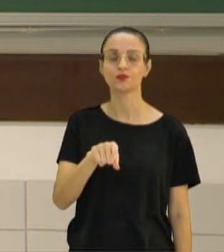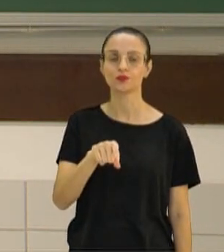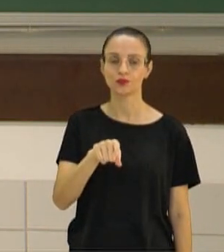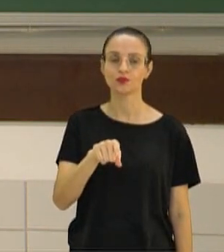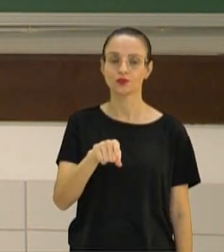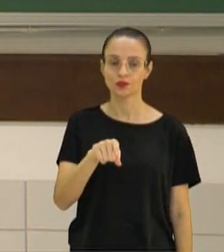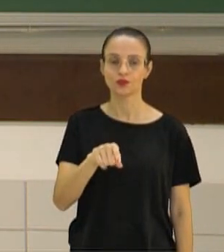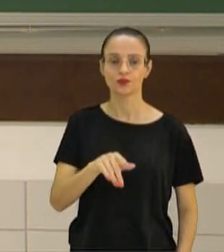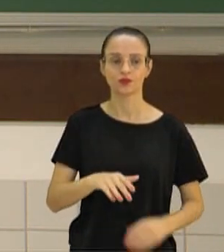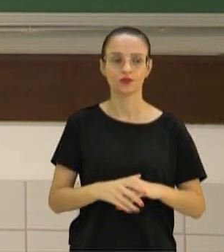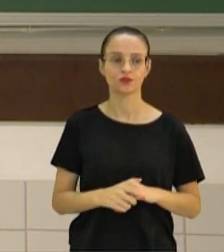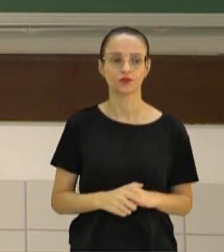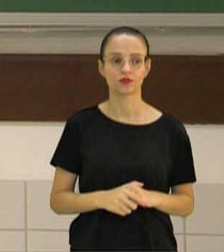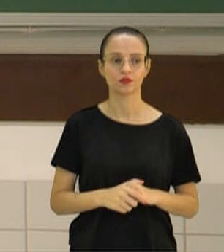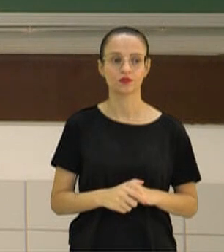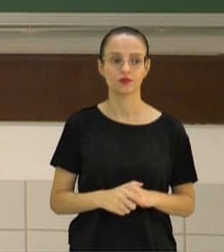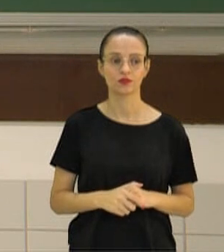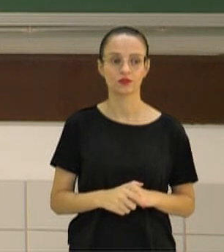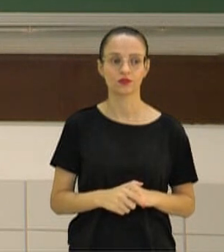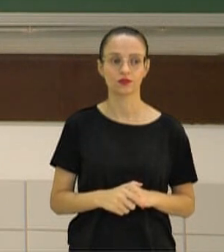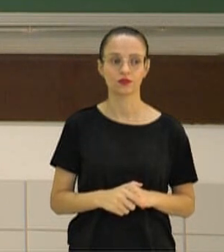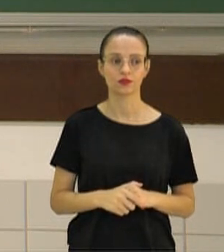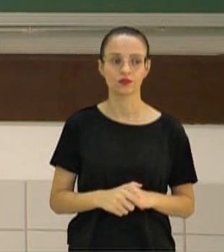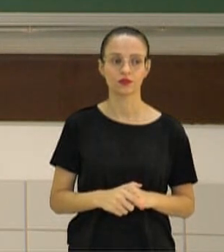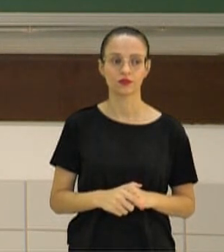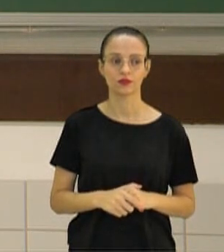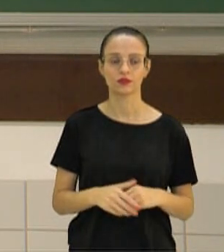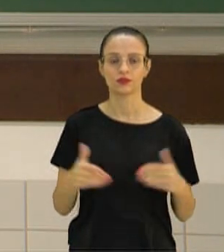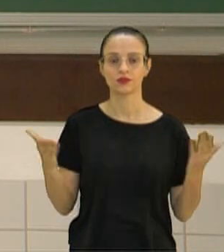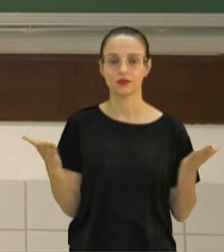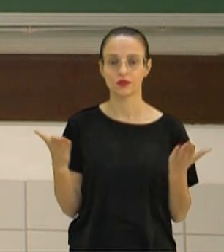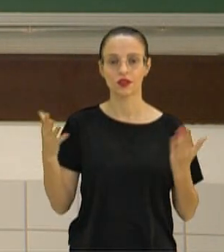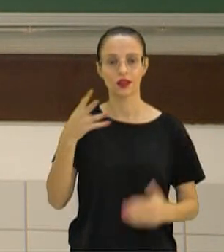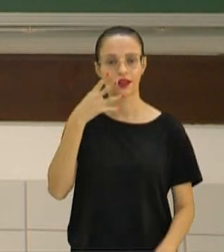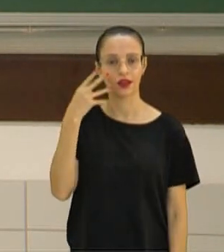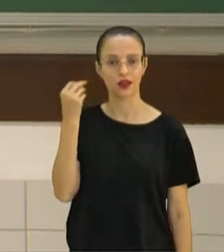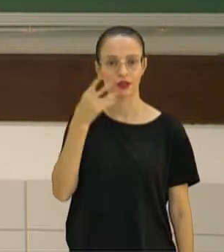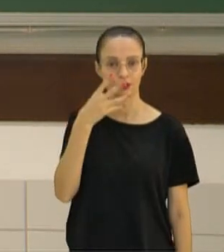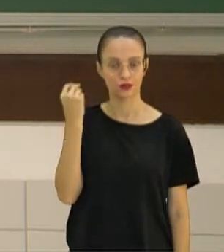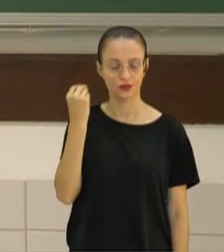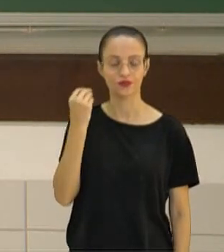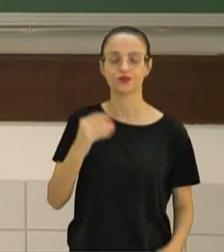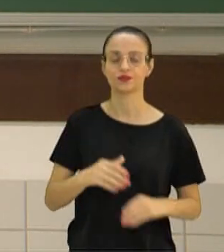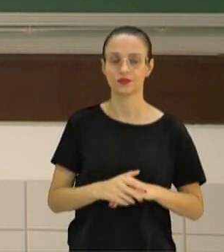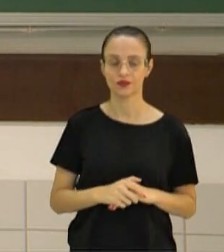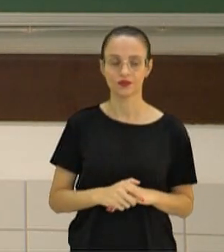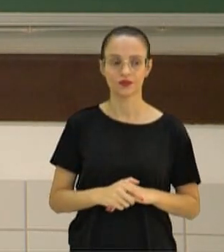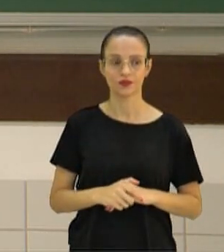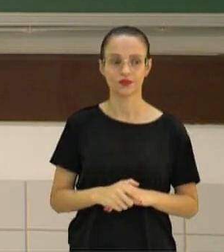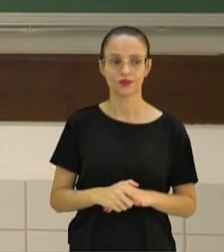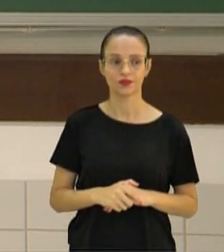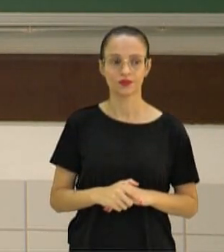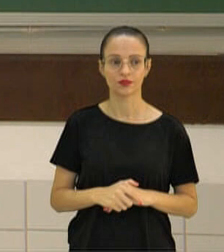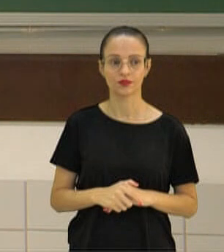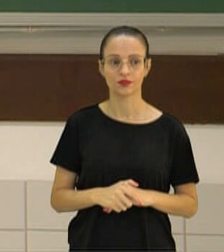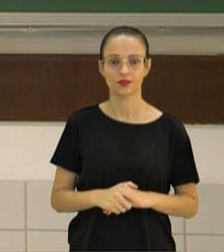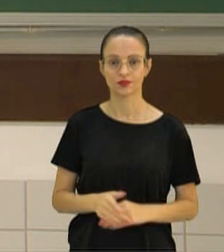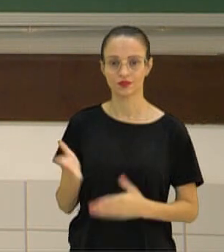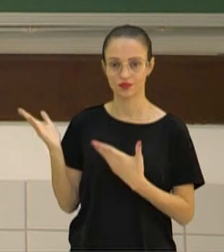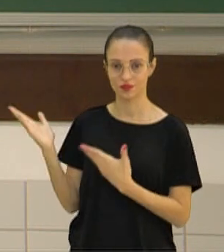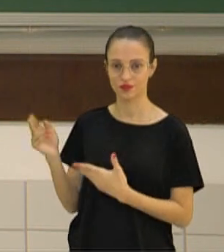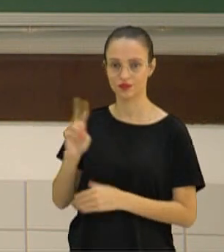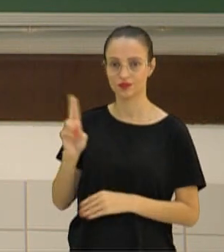gênero canes. Tudo bem? Nós temos aqui o gato. O gato nós vamos chamar de Félis